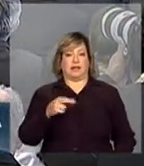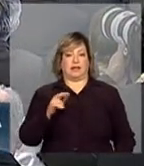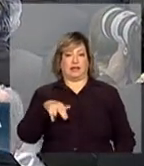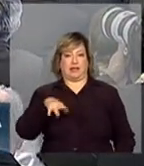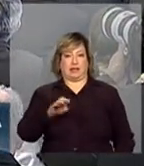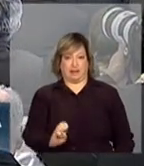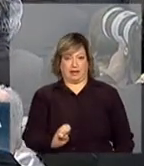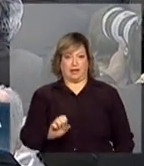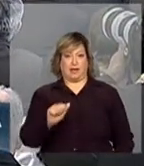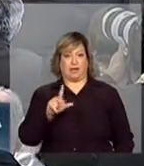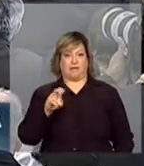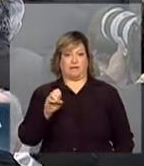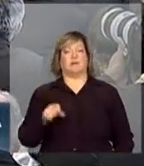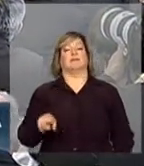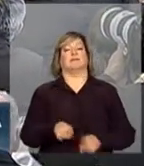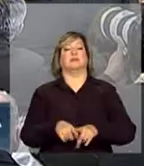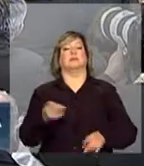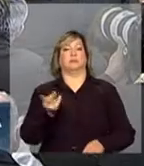Ambos foram